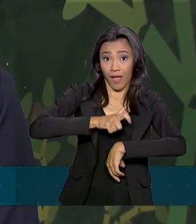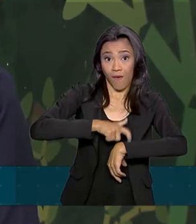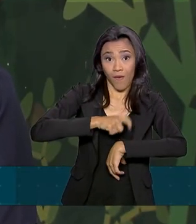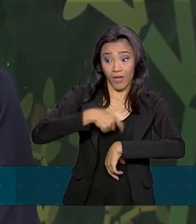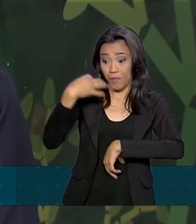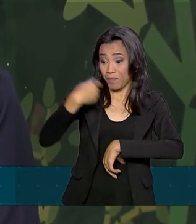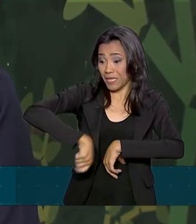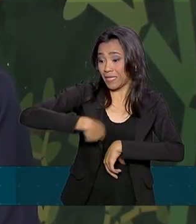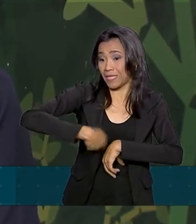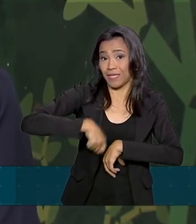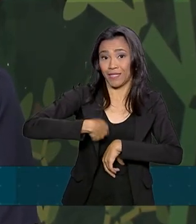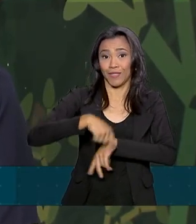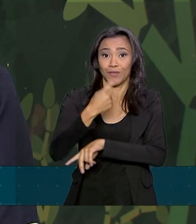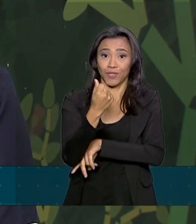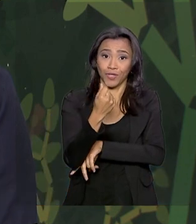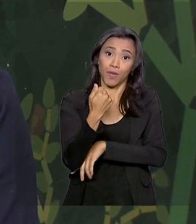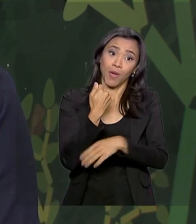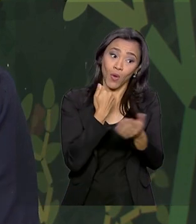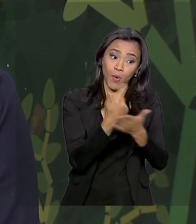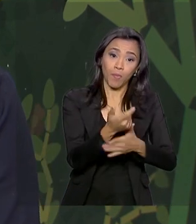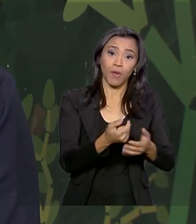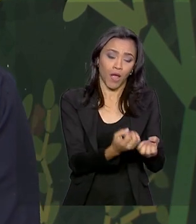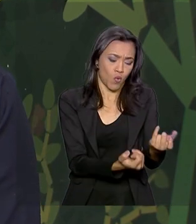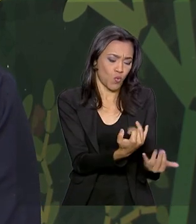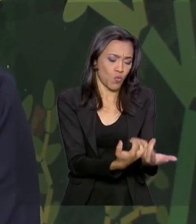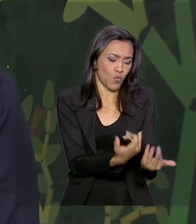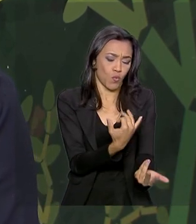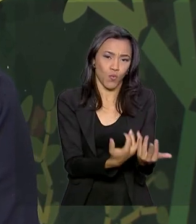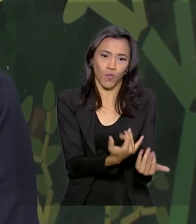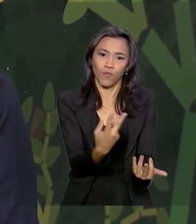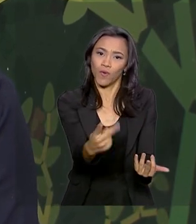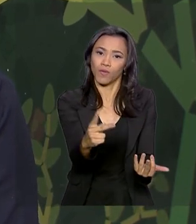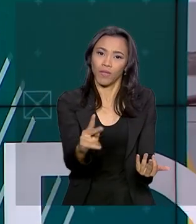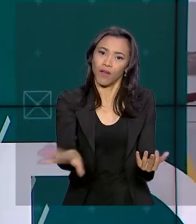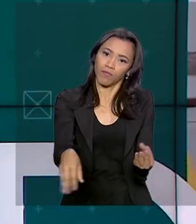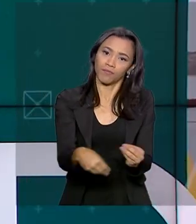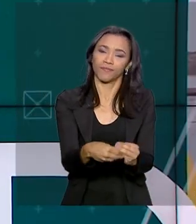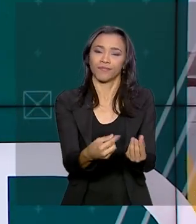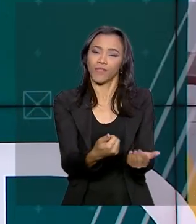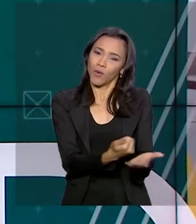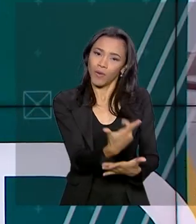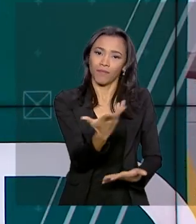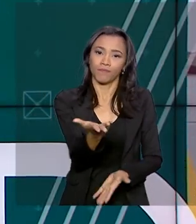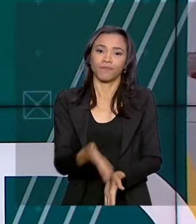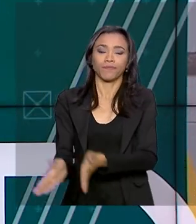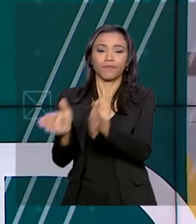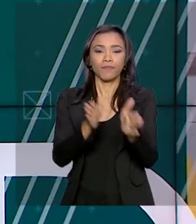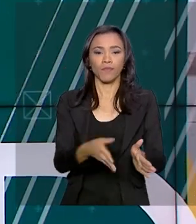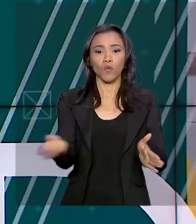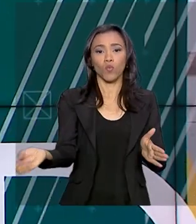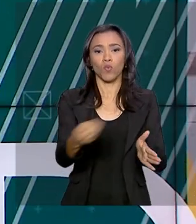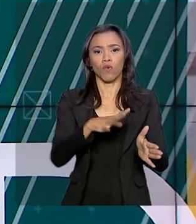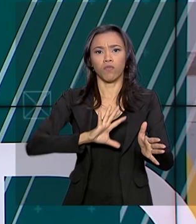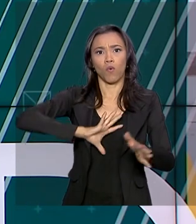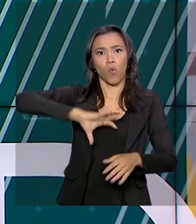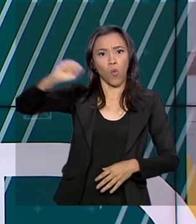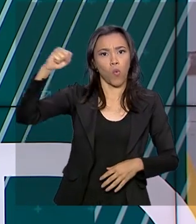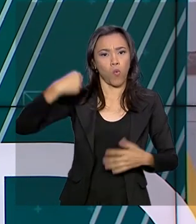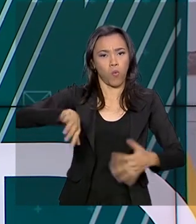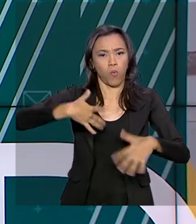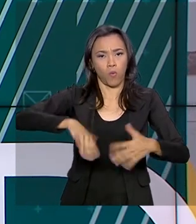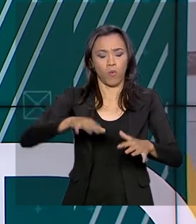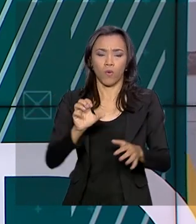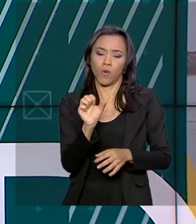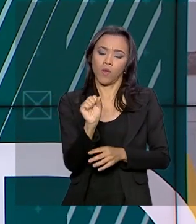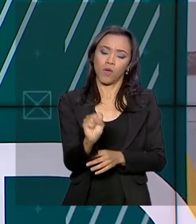E eu estou precisando assim, para comprar um fogãozinho, enterar e comprar meu fogão. Um novo recorde da safra de grãos. Este ano,